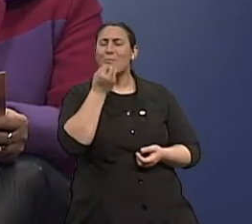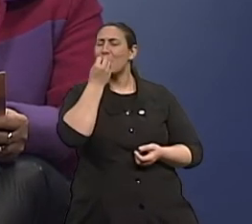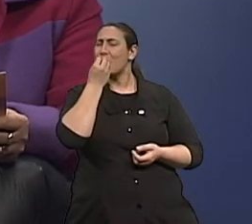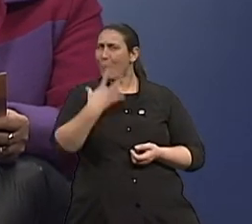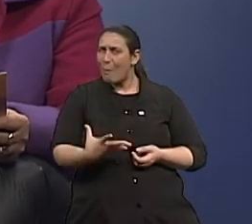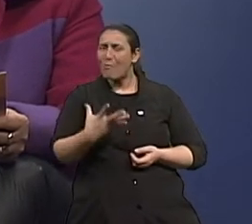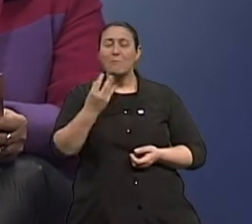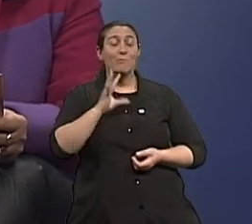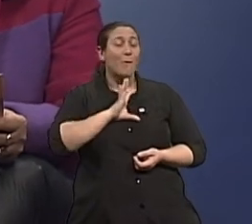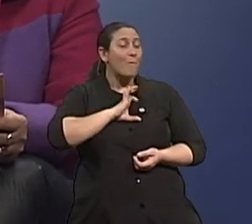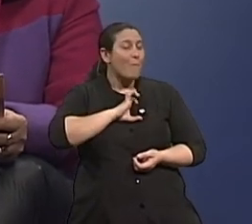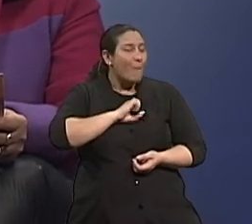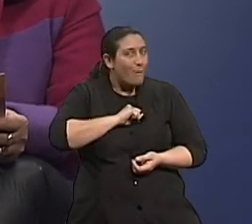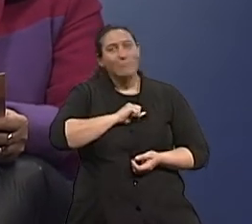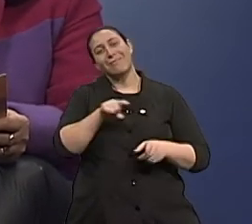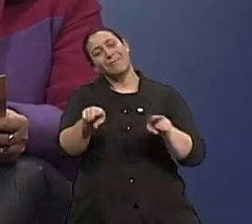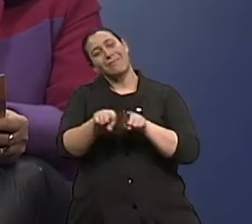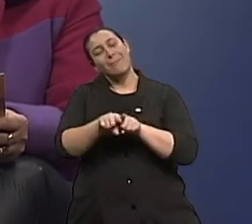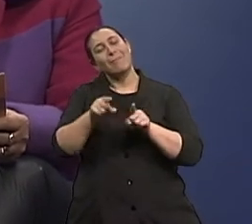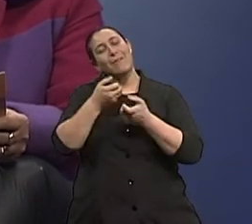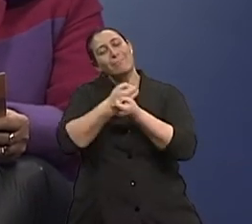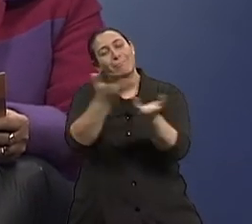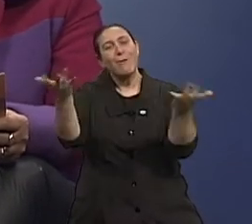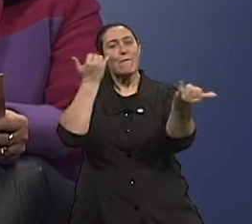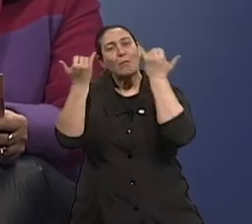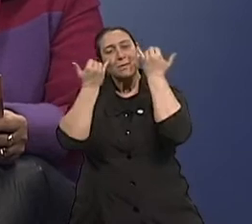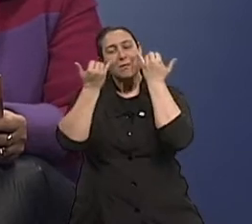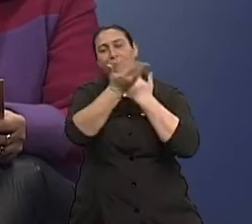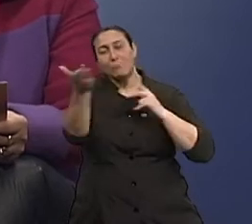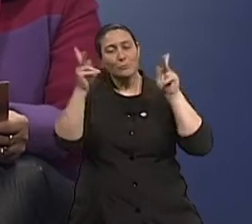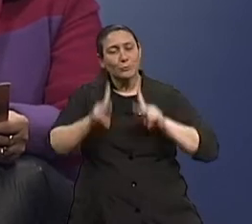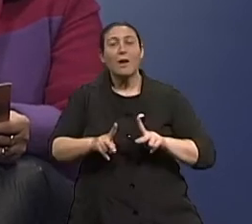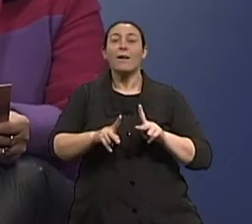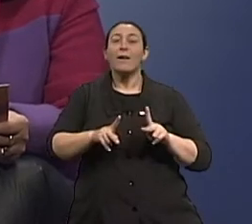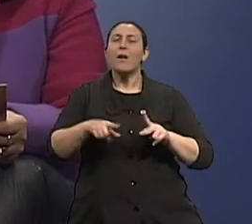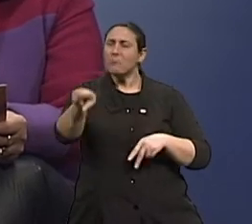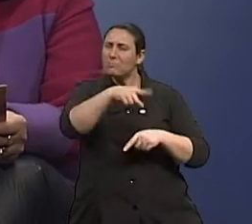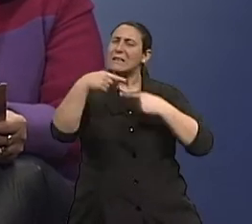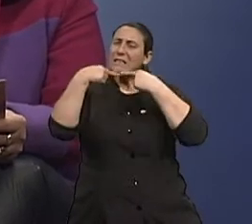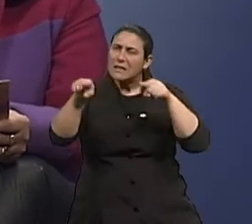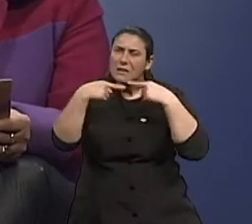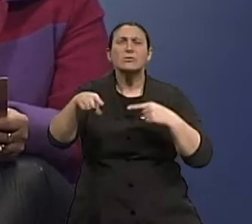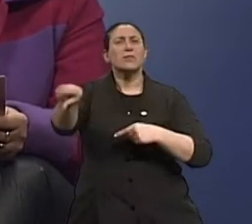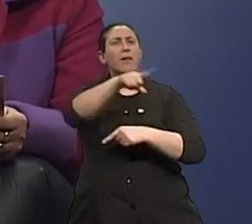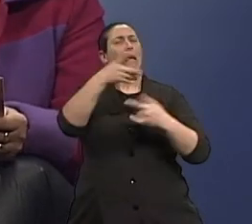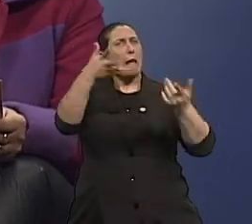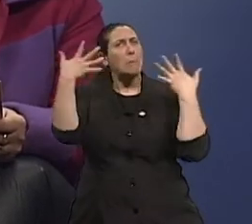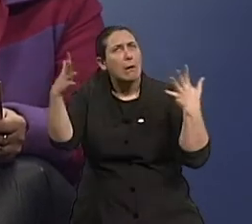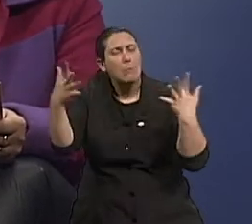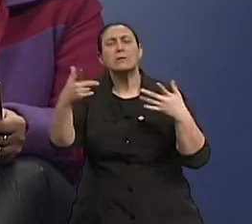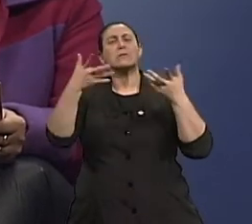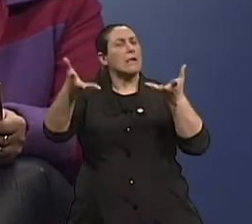amor e realmente trazendo muitas informações para vocês. E a sua crítica, o seu elogio, a sua participação é